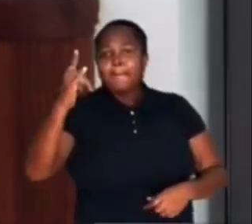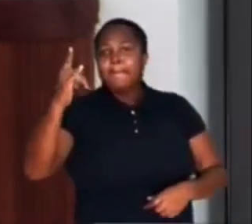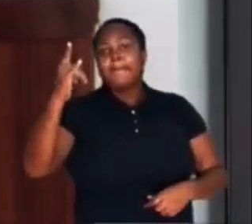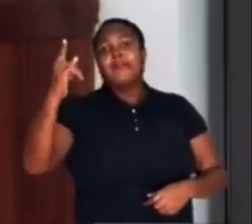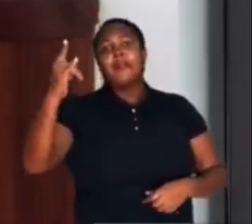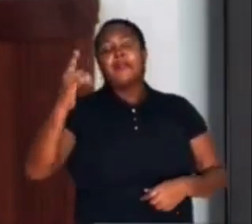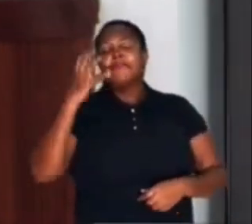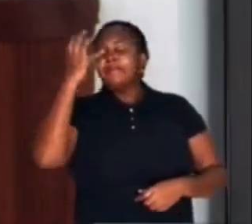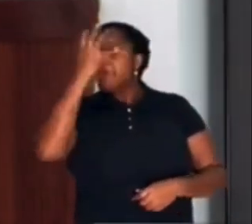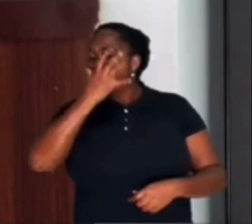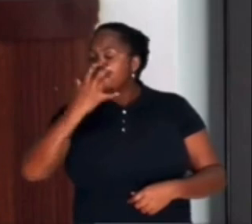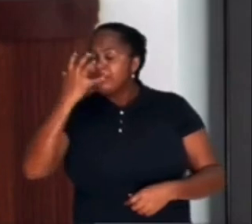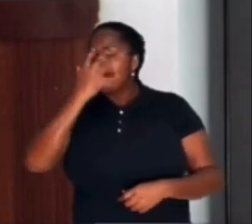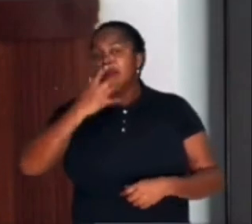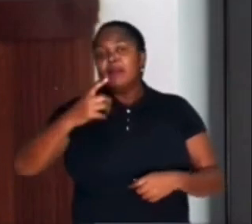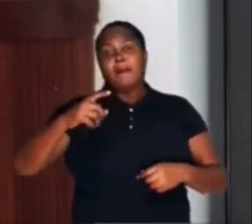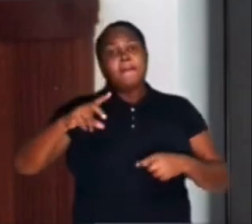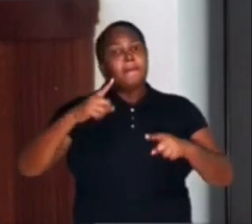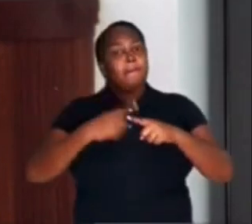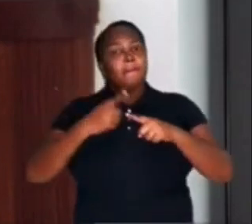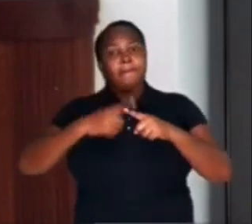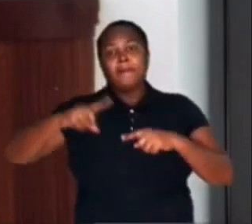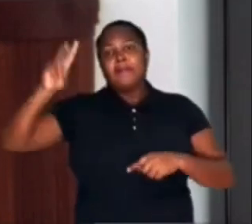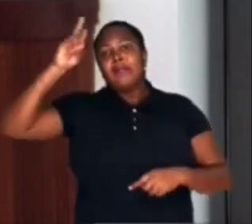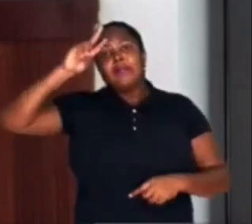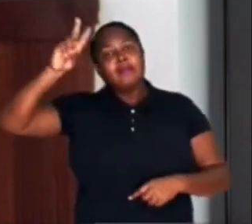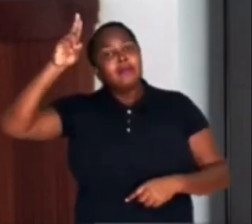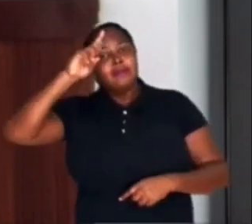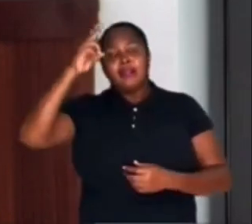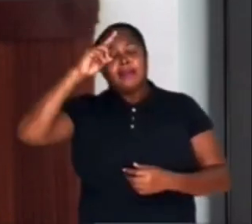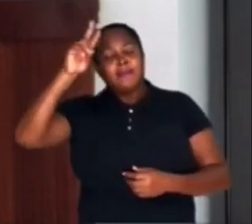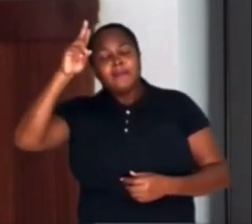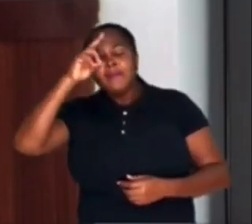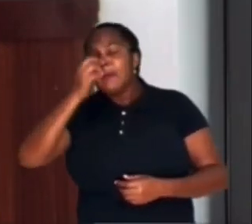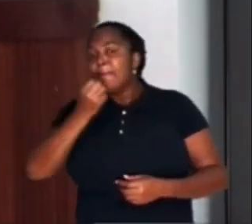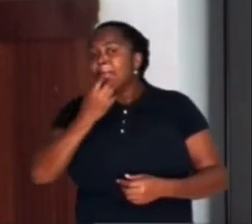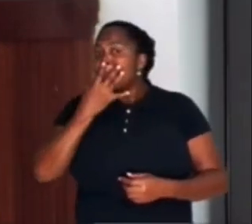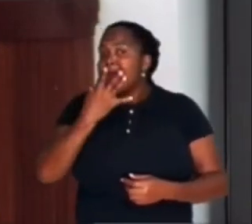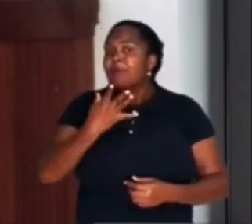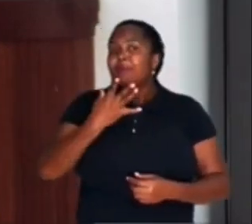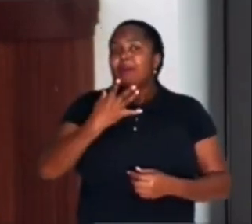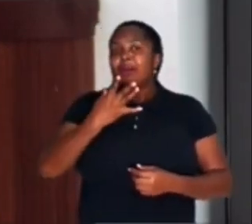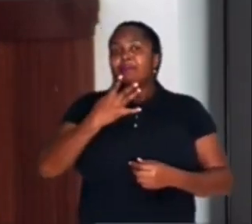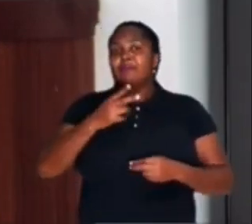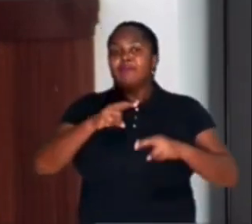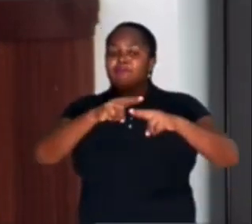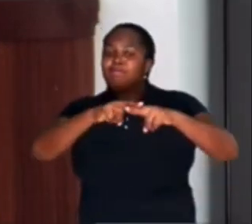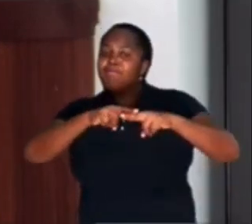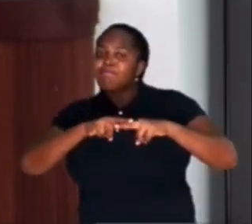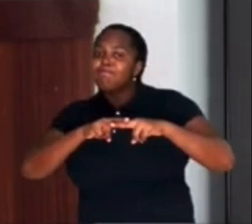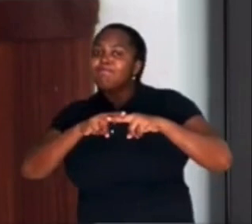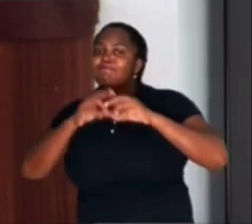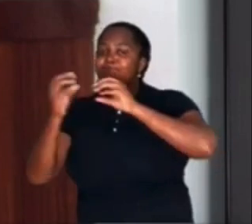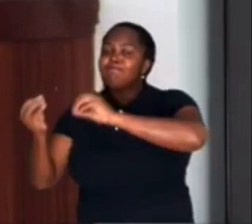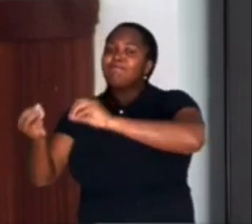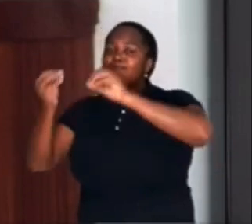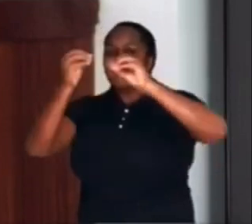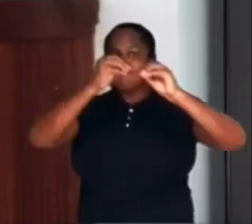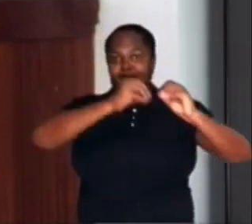As boas lembranças trouxeram a família de volta a Ilhéus no início dos anos 80.